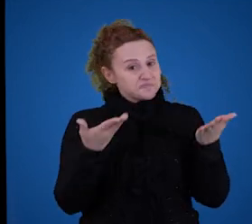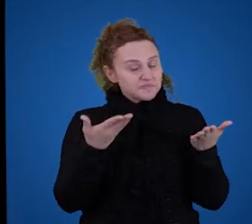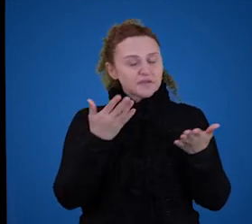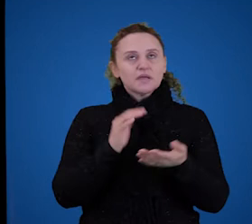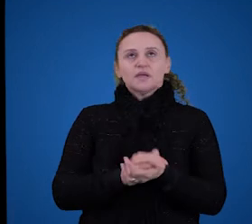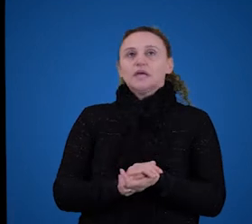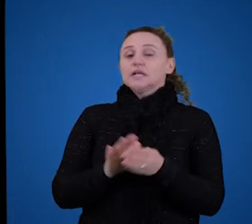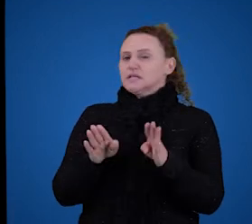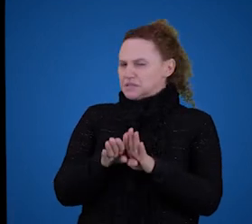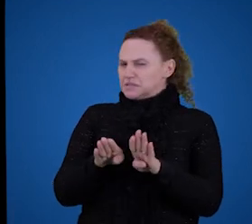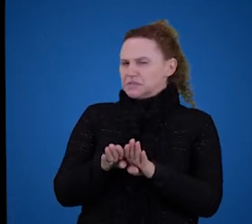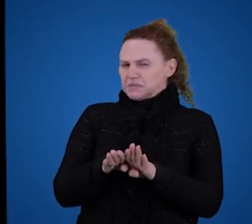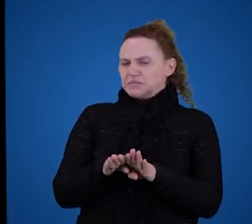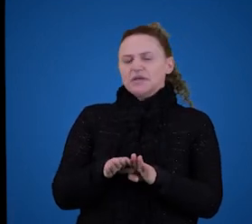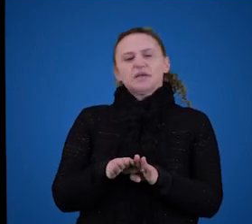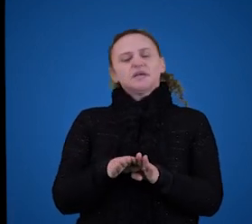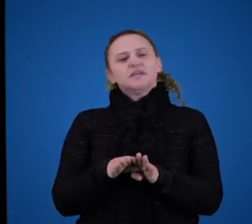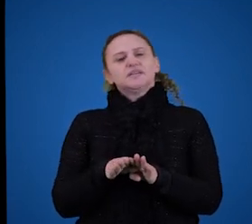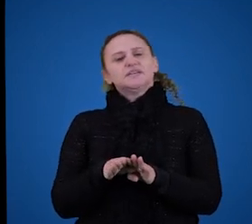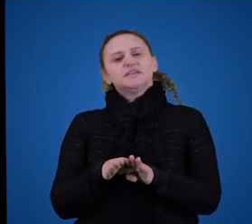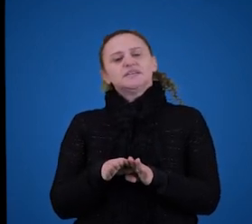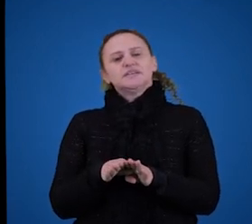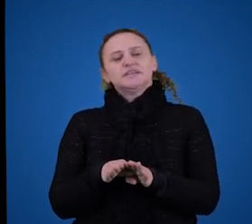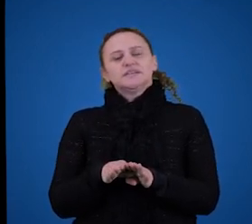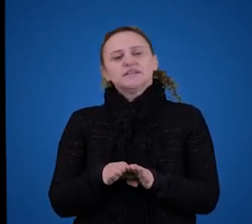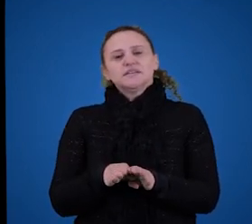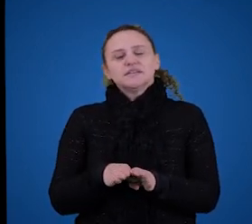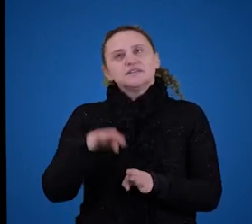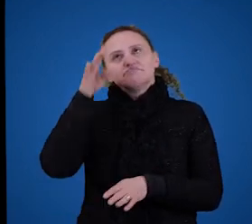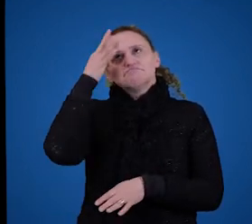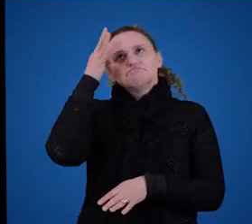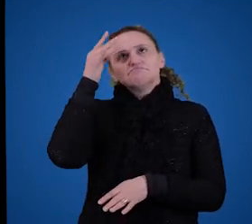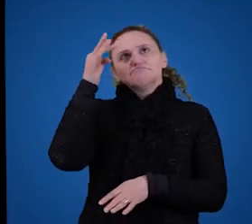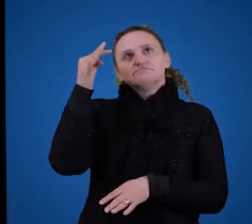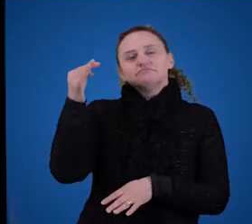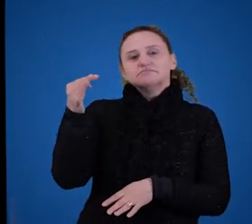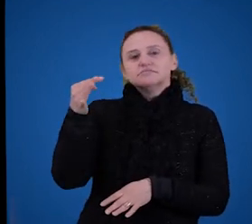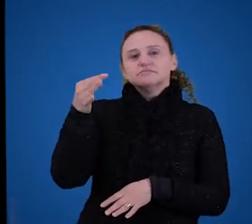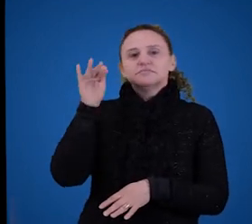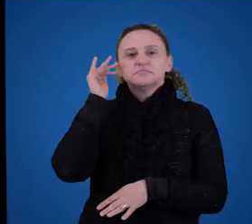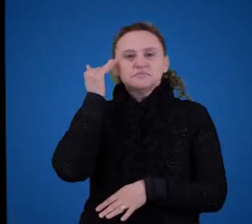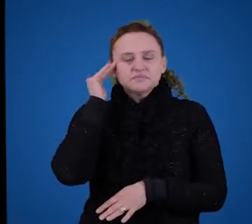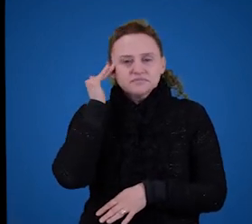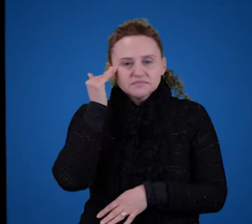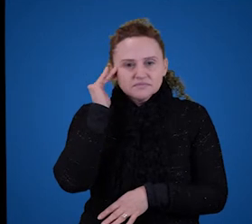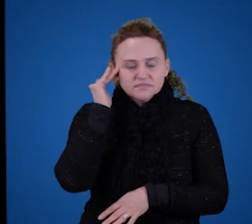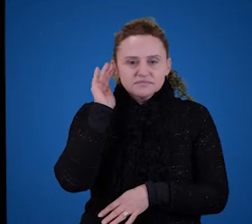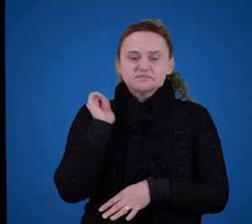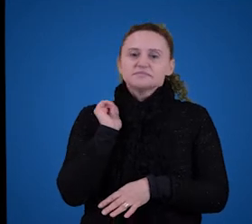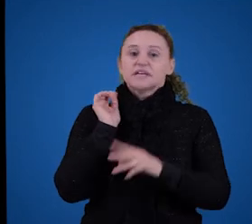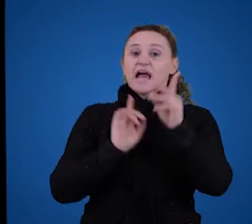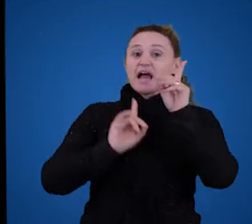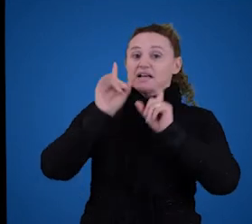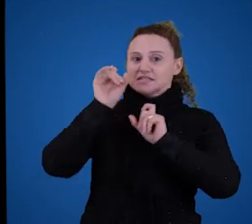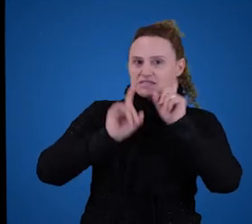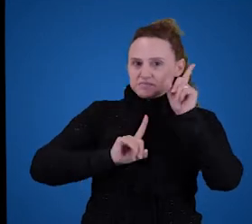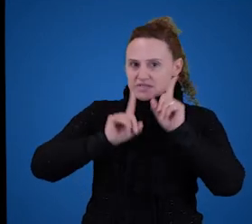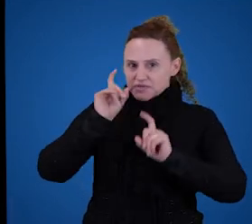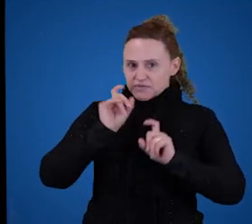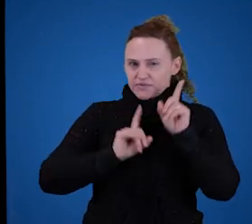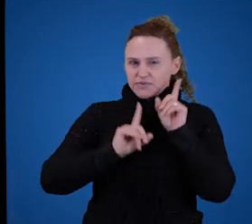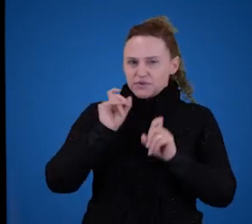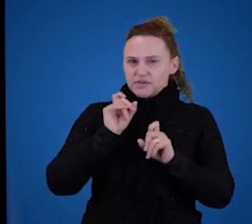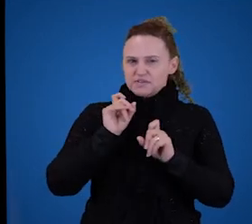também disse, ou melhor dizendo, a gente supôs que a gente consegue entender essas expressões sem